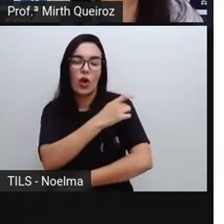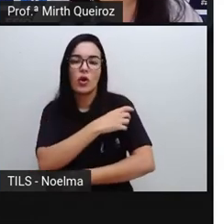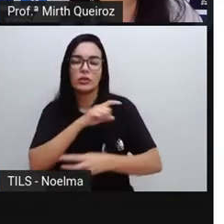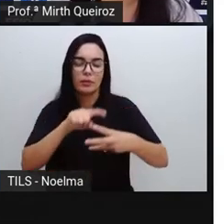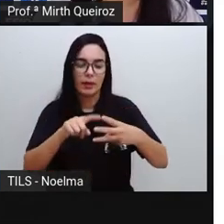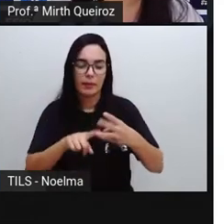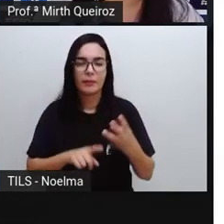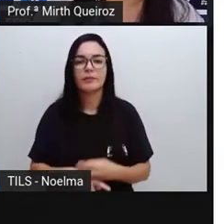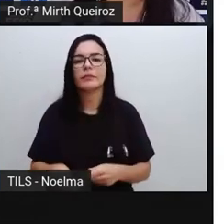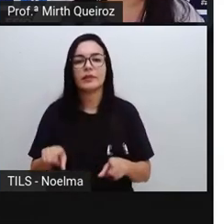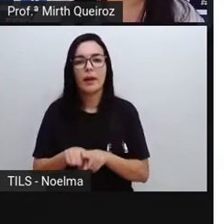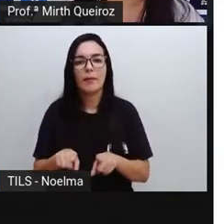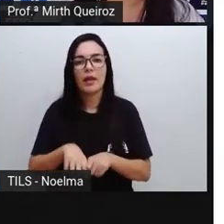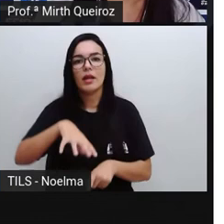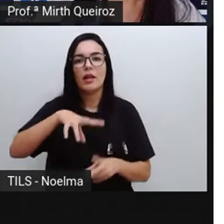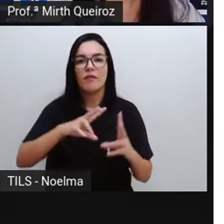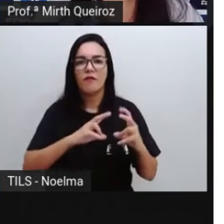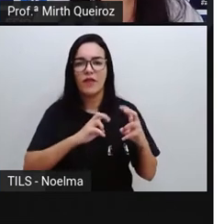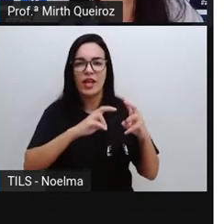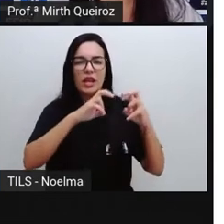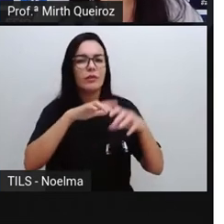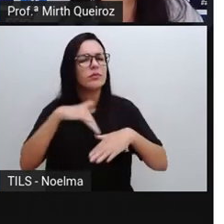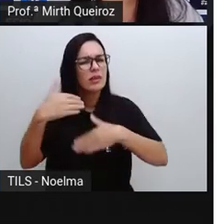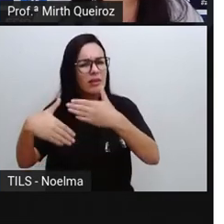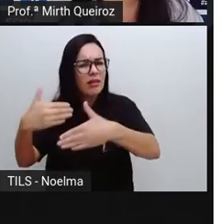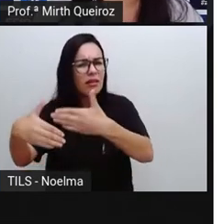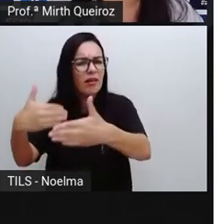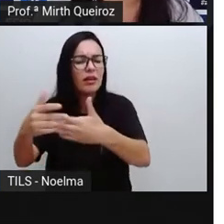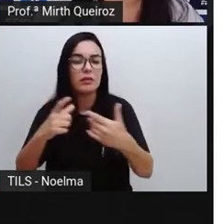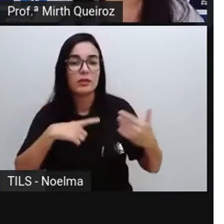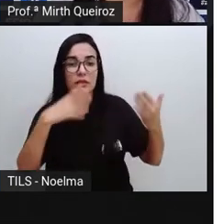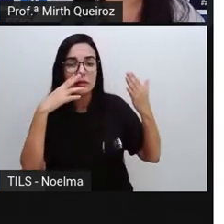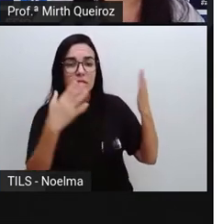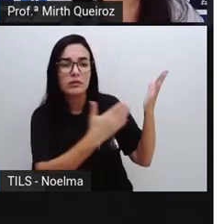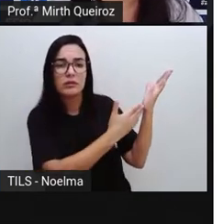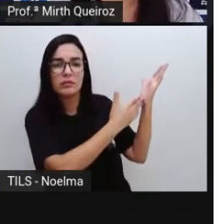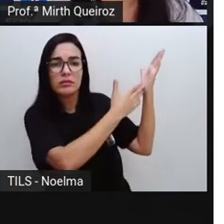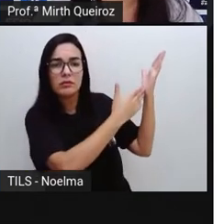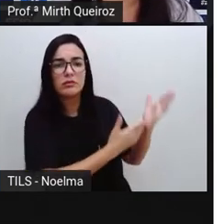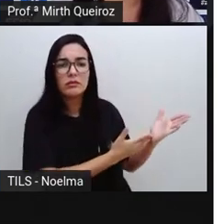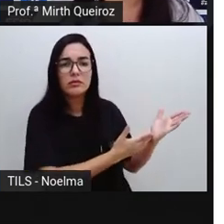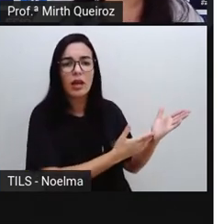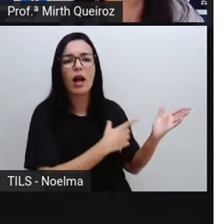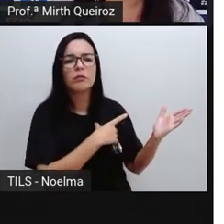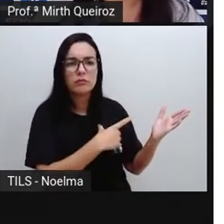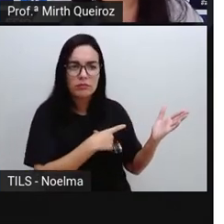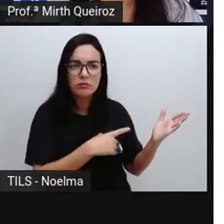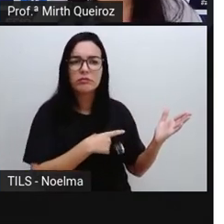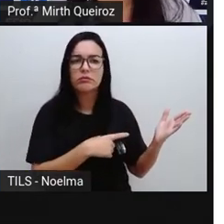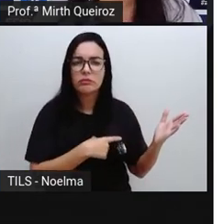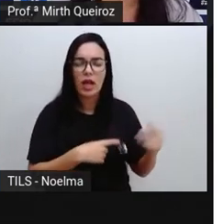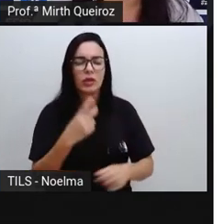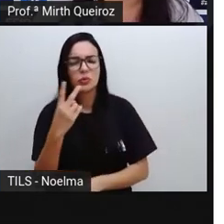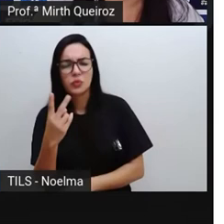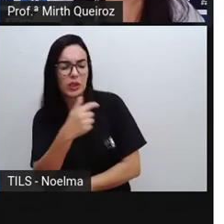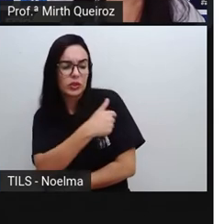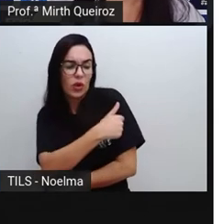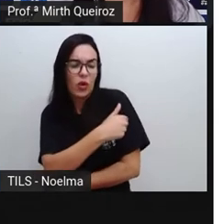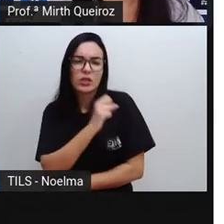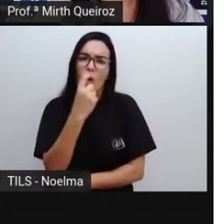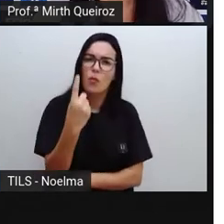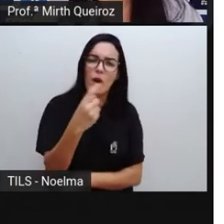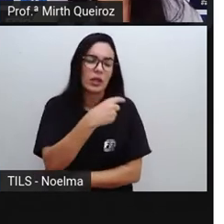rotavírus duas doses e dentre as outras também aí que geralmente a gente vai receber duas doses, né?